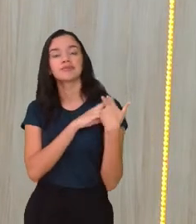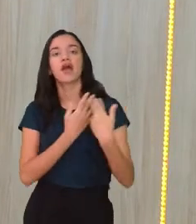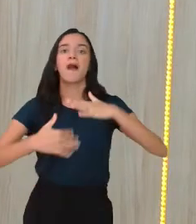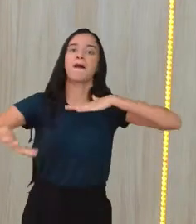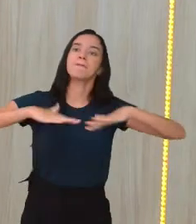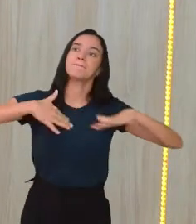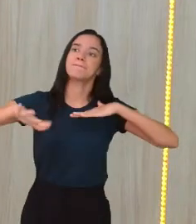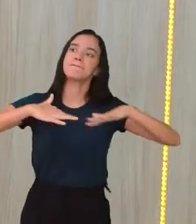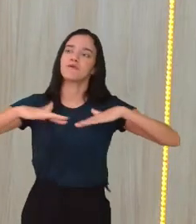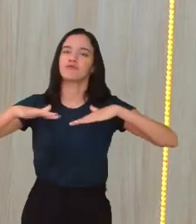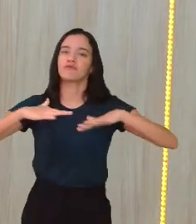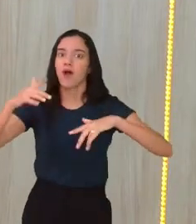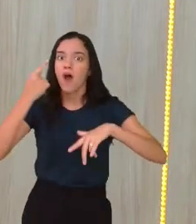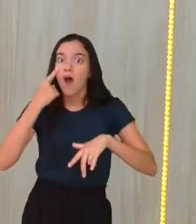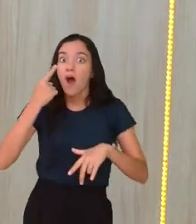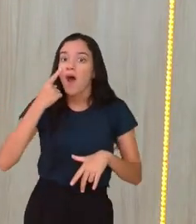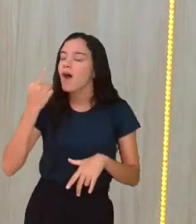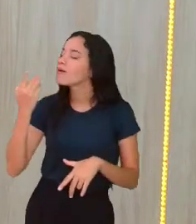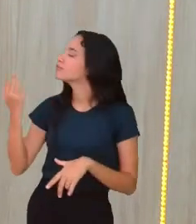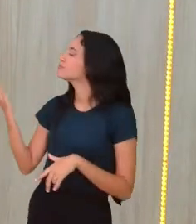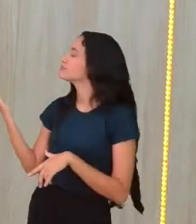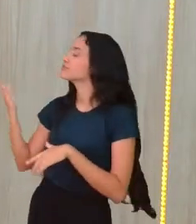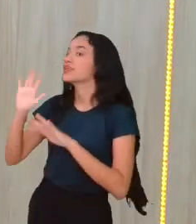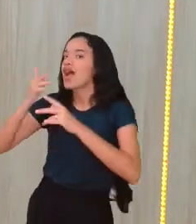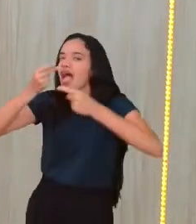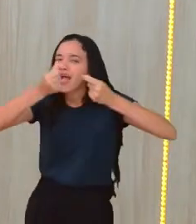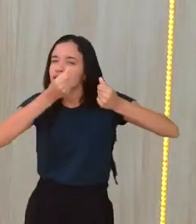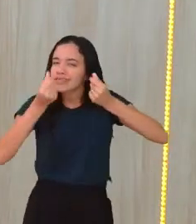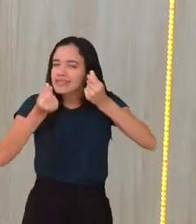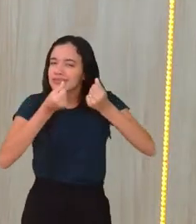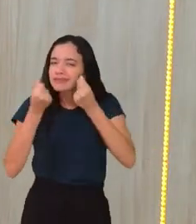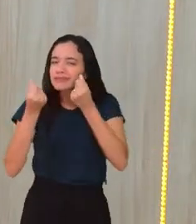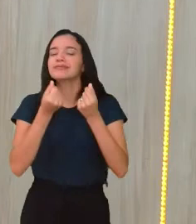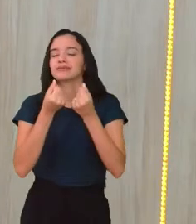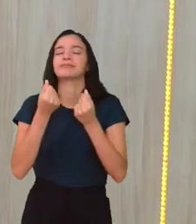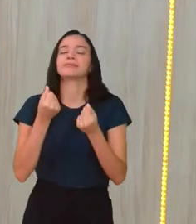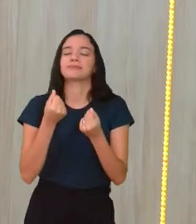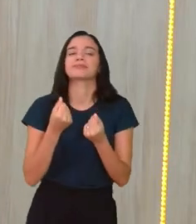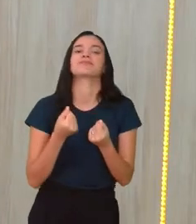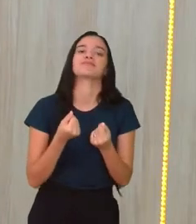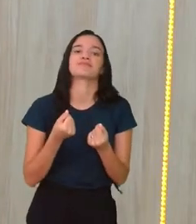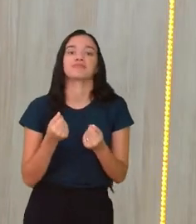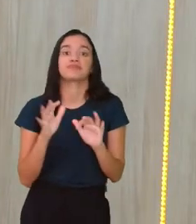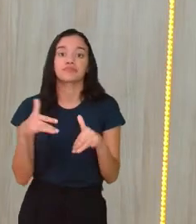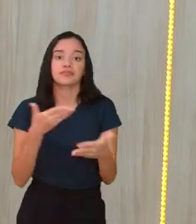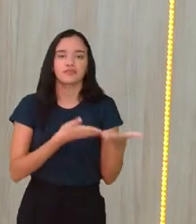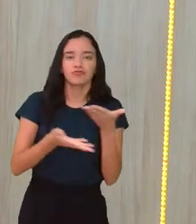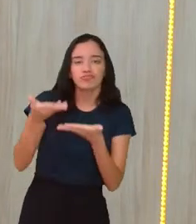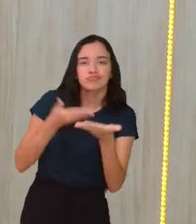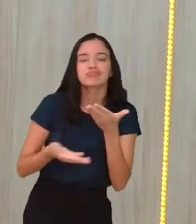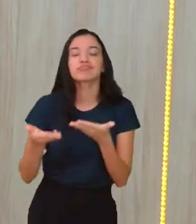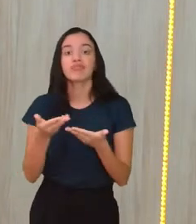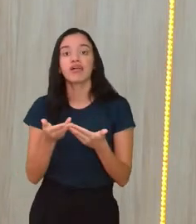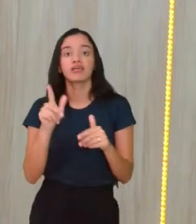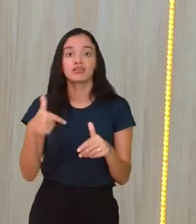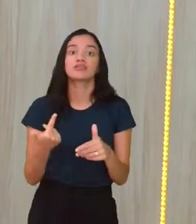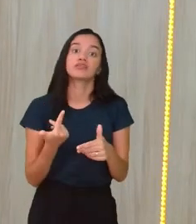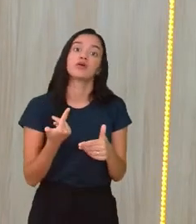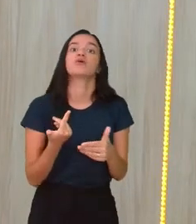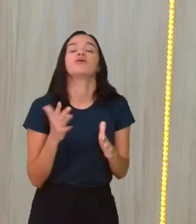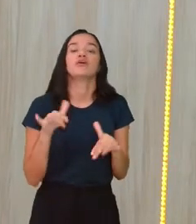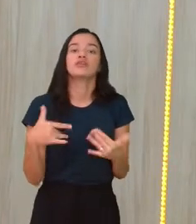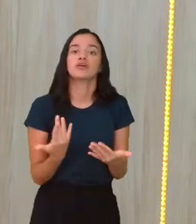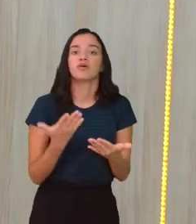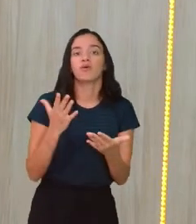movimentar, ó. Muito din-din por aí, né? Muito dinheiro envolvido. Então, cada vez mais,